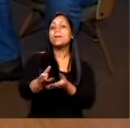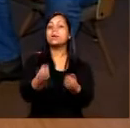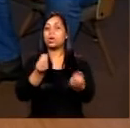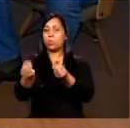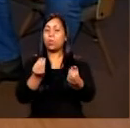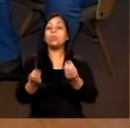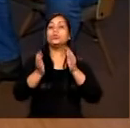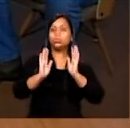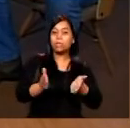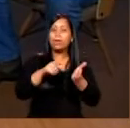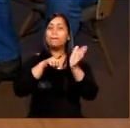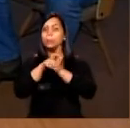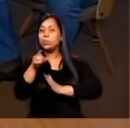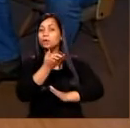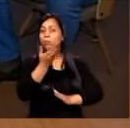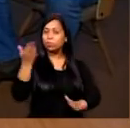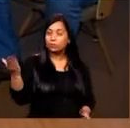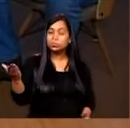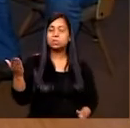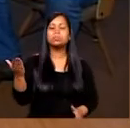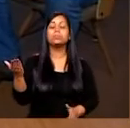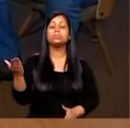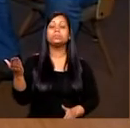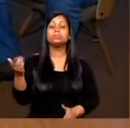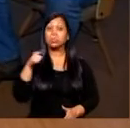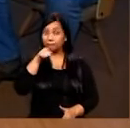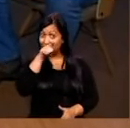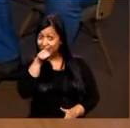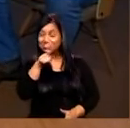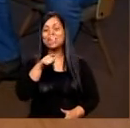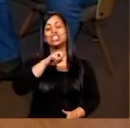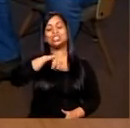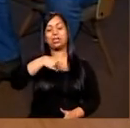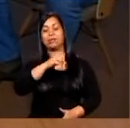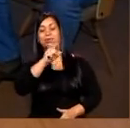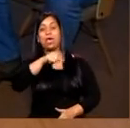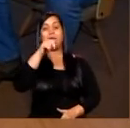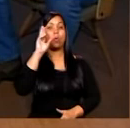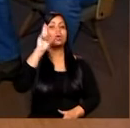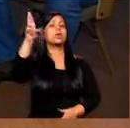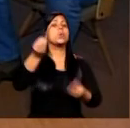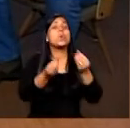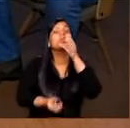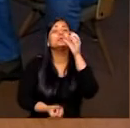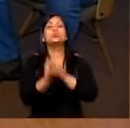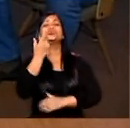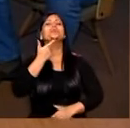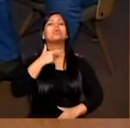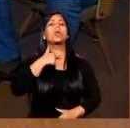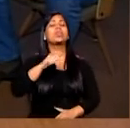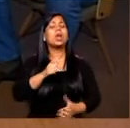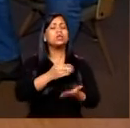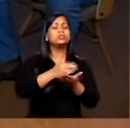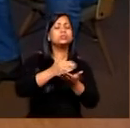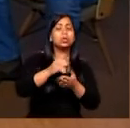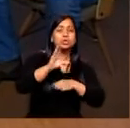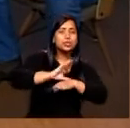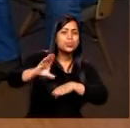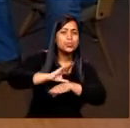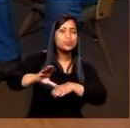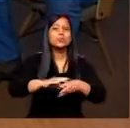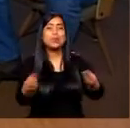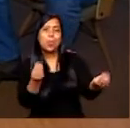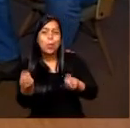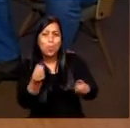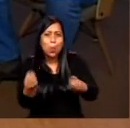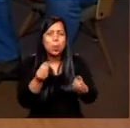eu já quero perguntar para vocês, para você, né, Jéssica, que é a coordenadora, de onde surgiu a iniciativa desse cursinho popular e